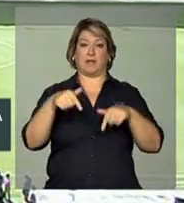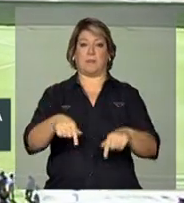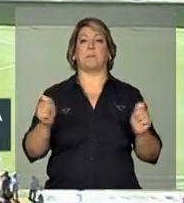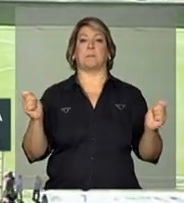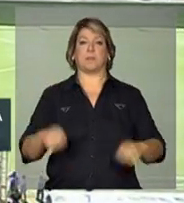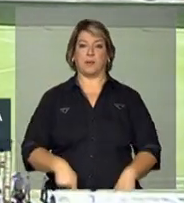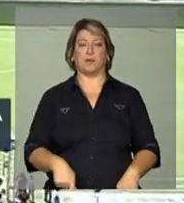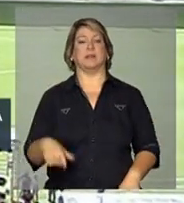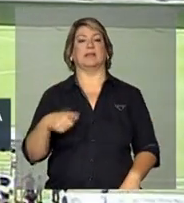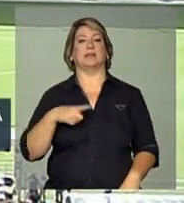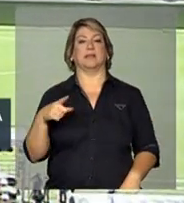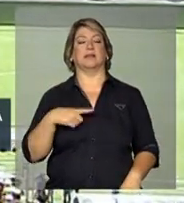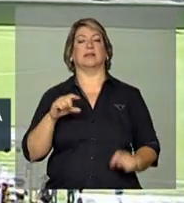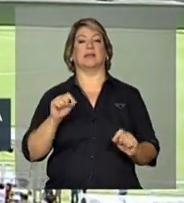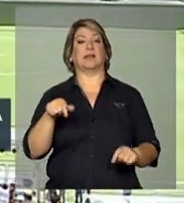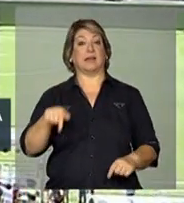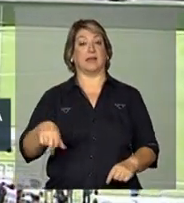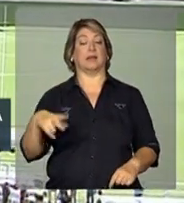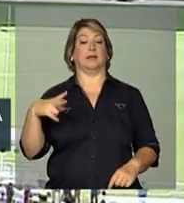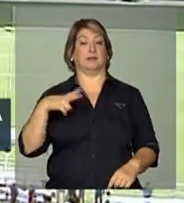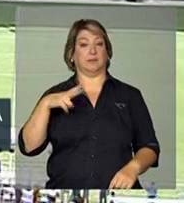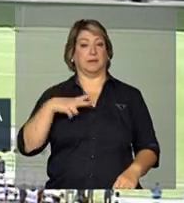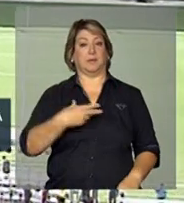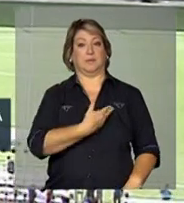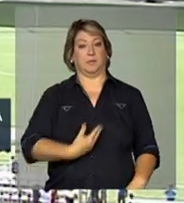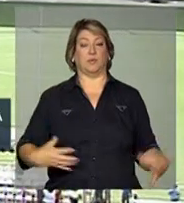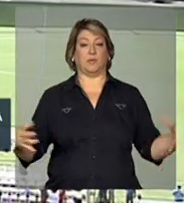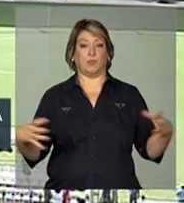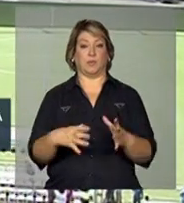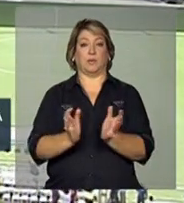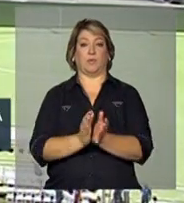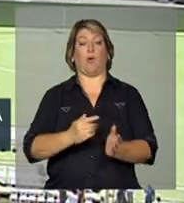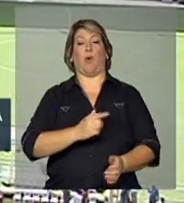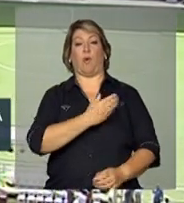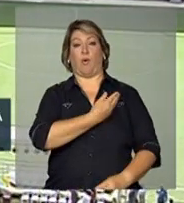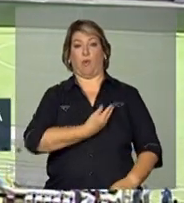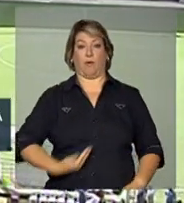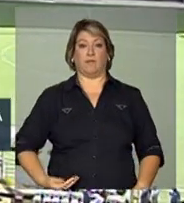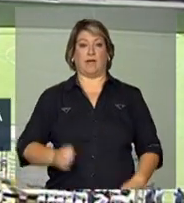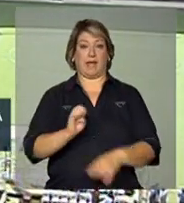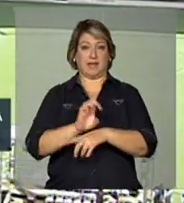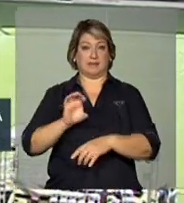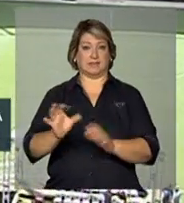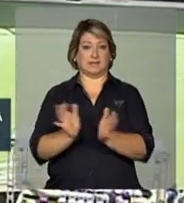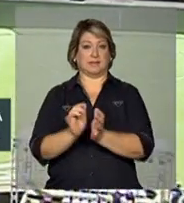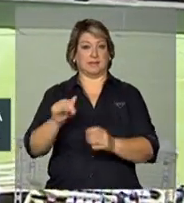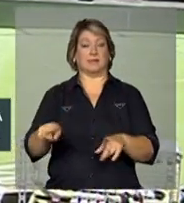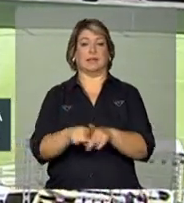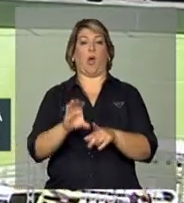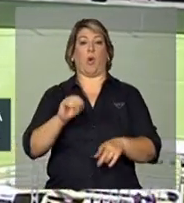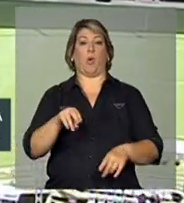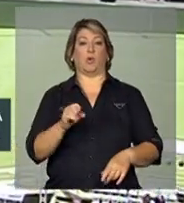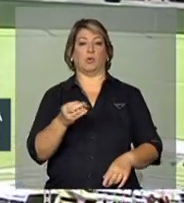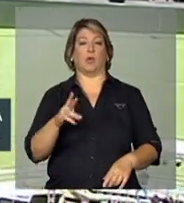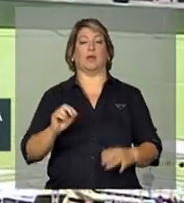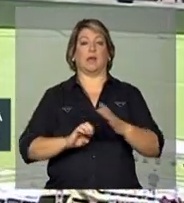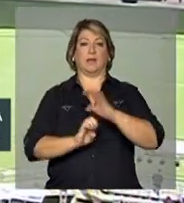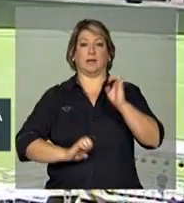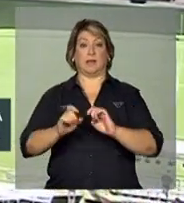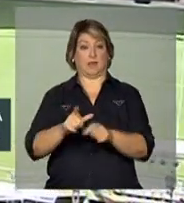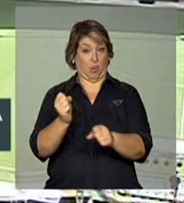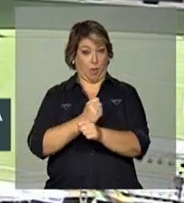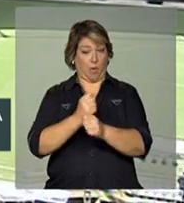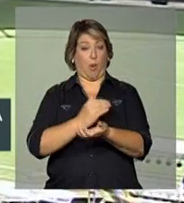Fonte Nova é uma parceria público-privada entre o governo do estado e um consórcio de empresas. As obras tiveram início em junho de